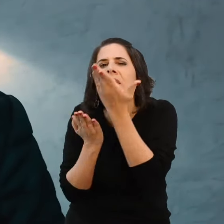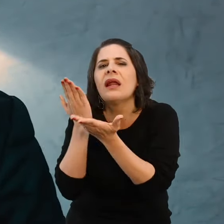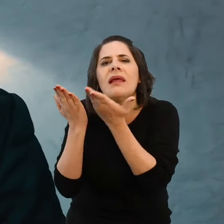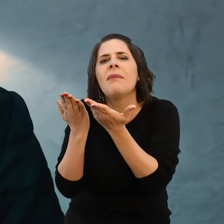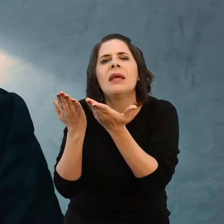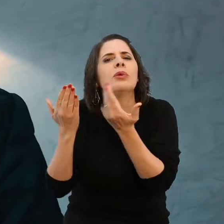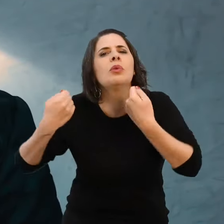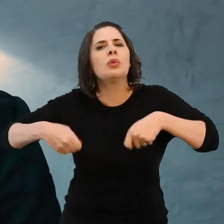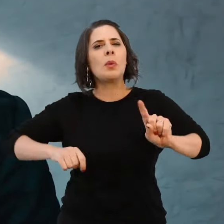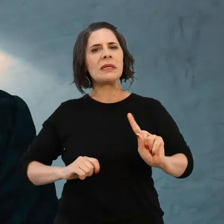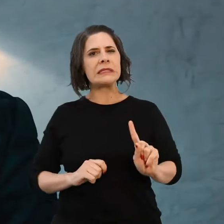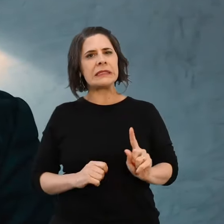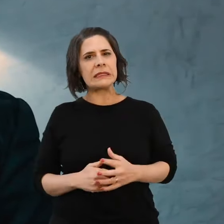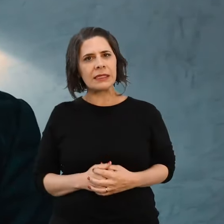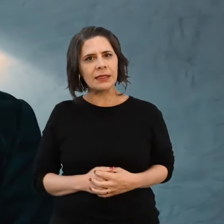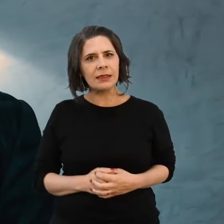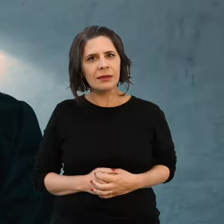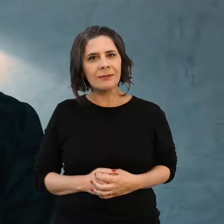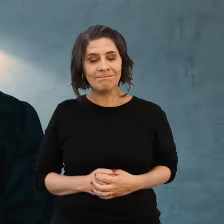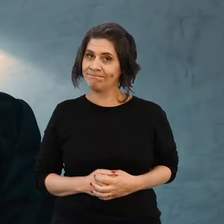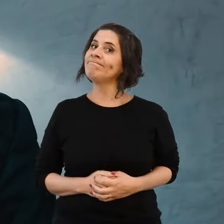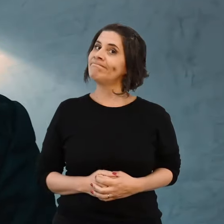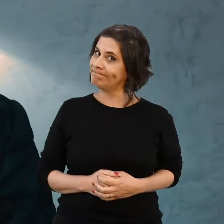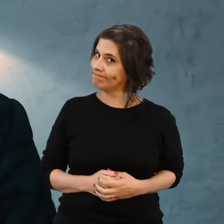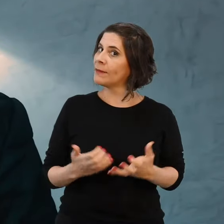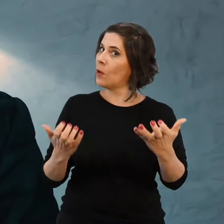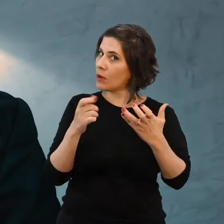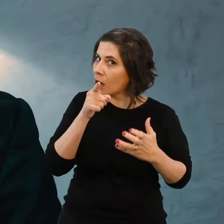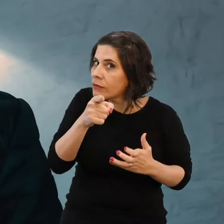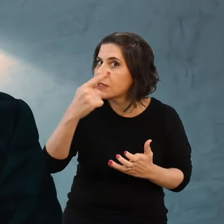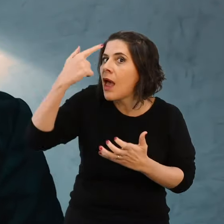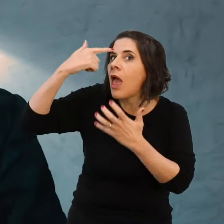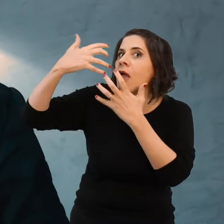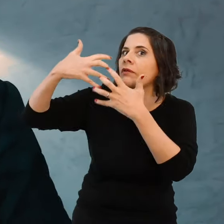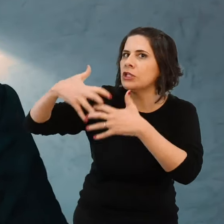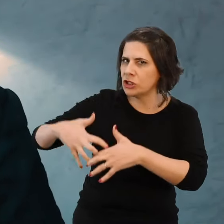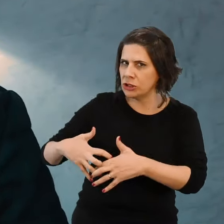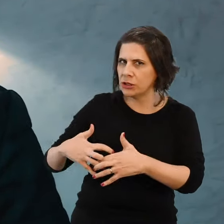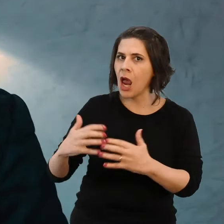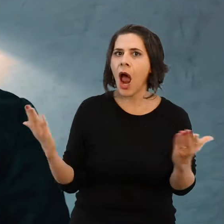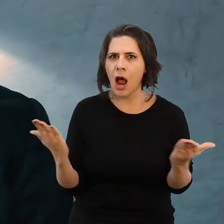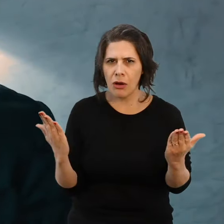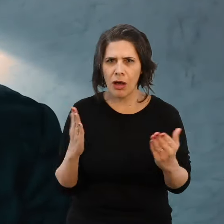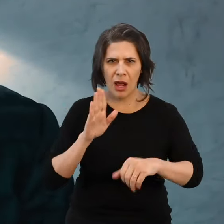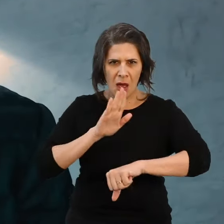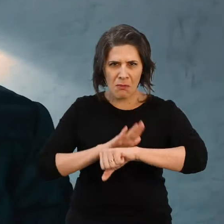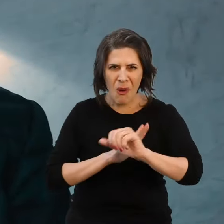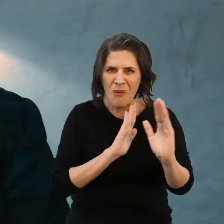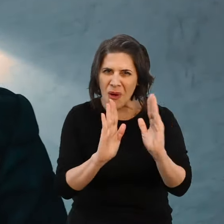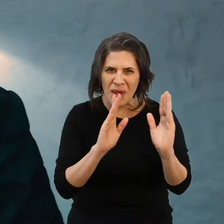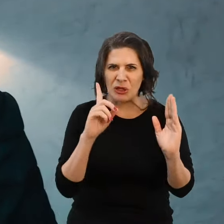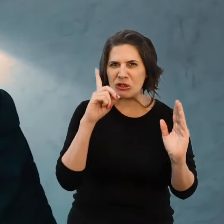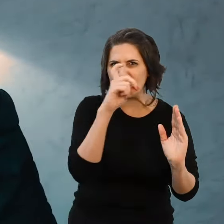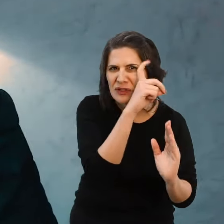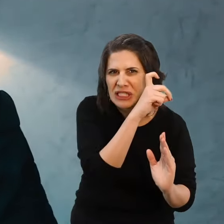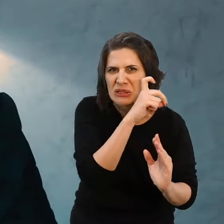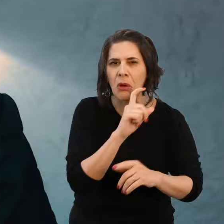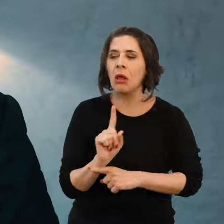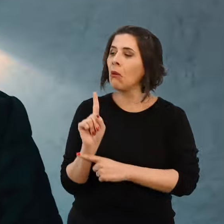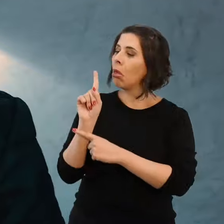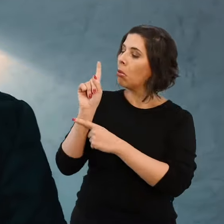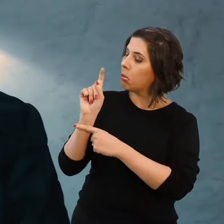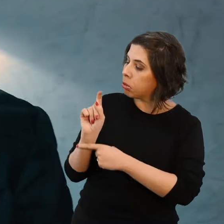Quero estimular você que tem passado por momentos difíceis. Não abaixe a cabeça, não